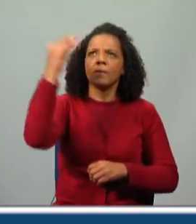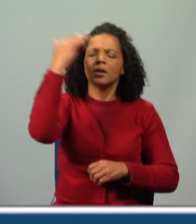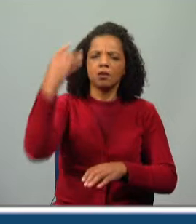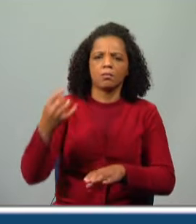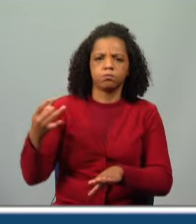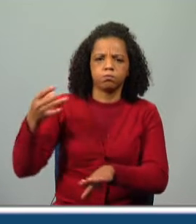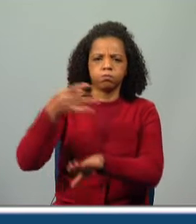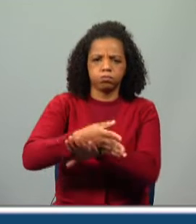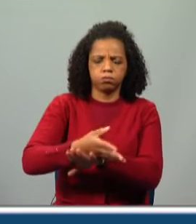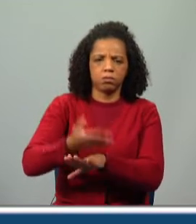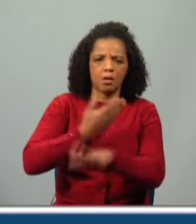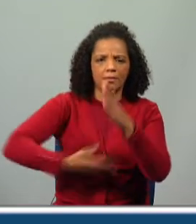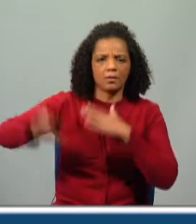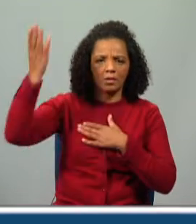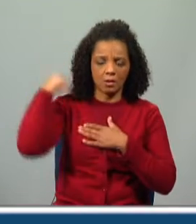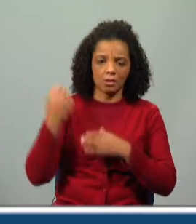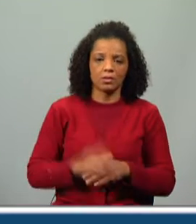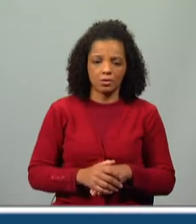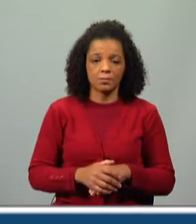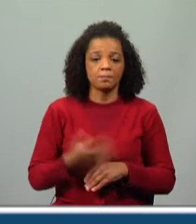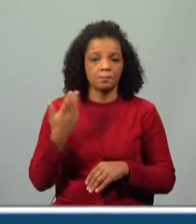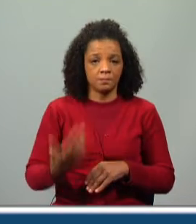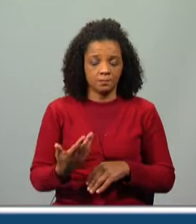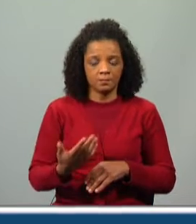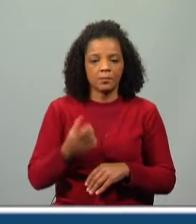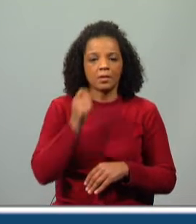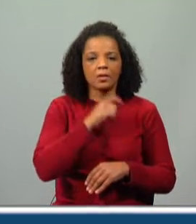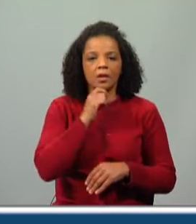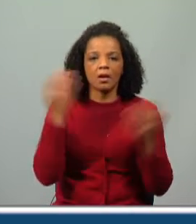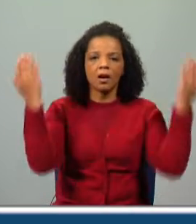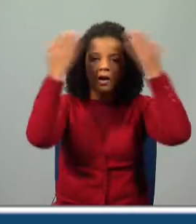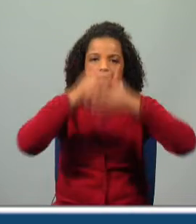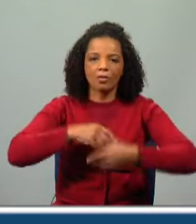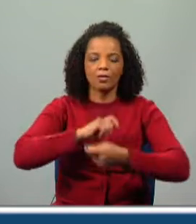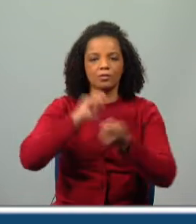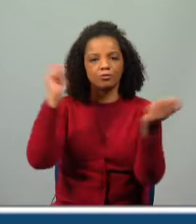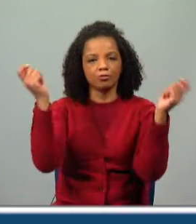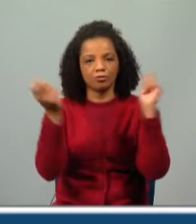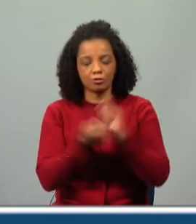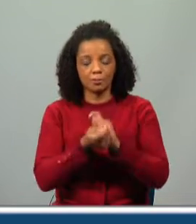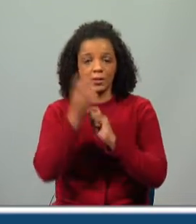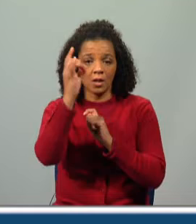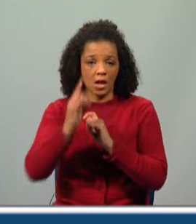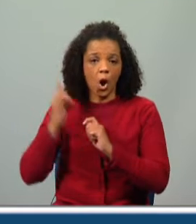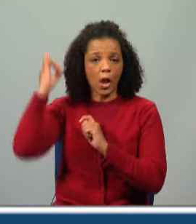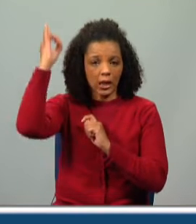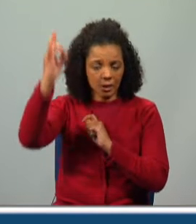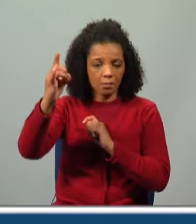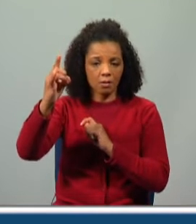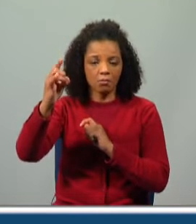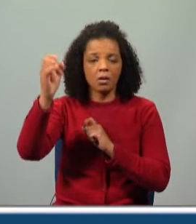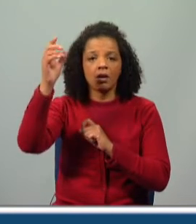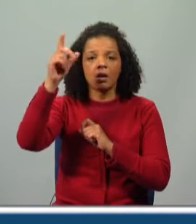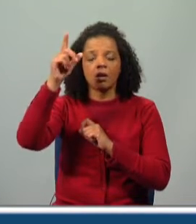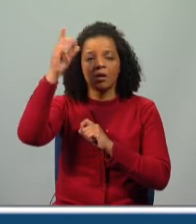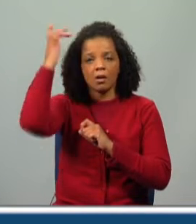mais do que as antigas. Assim, de certa maneira, ela renovava à noite. Olímpia nunca encontrou nenhum anjo.